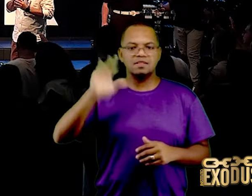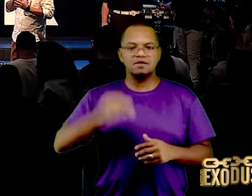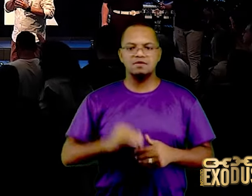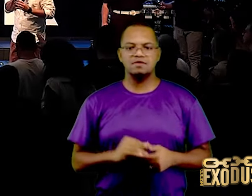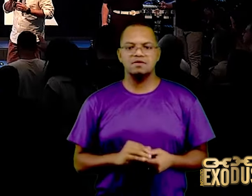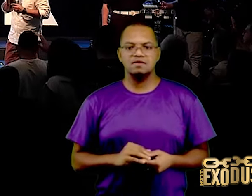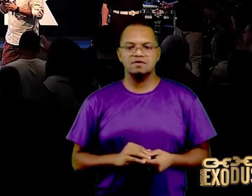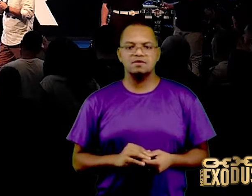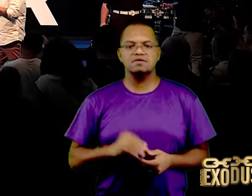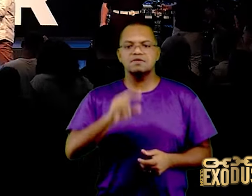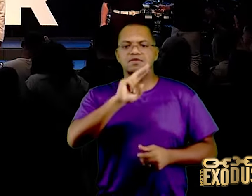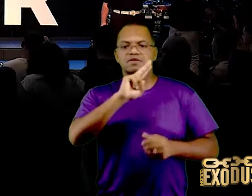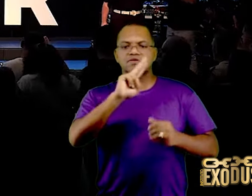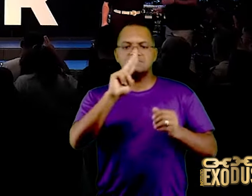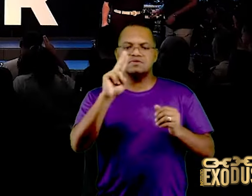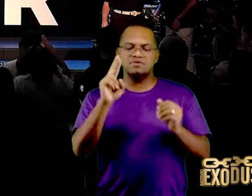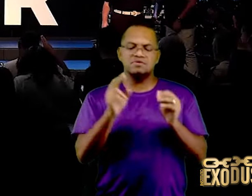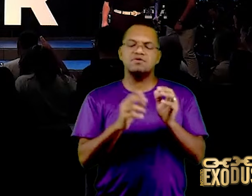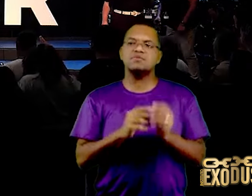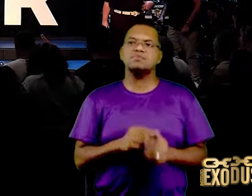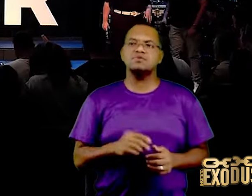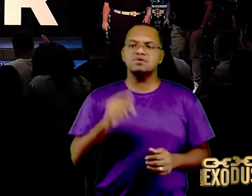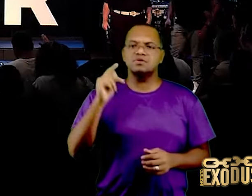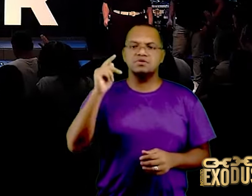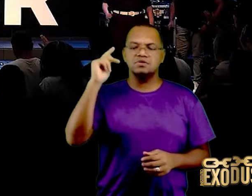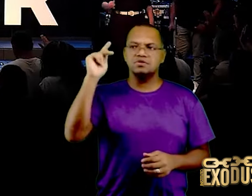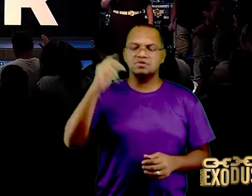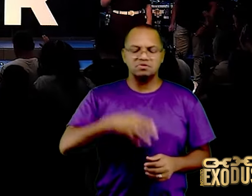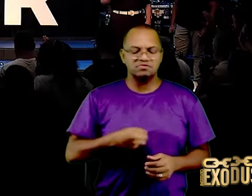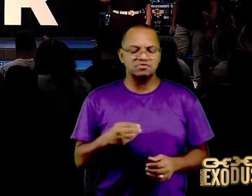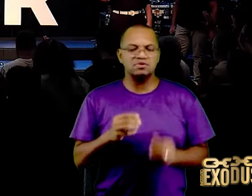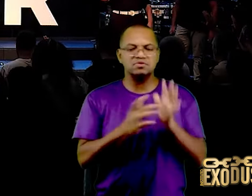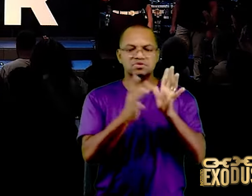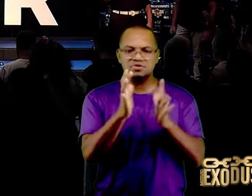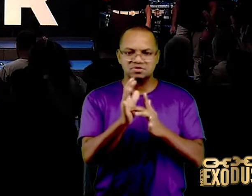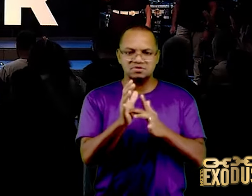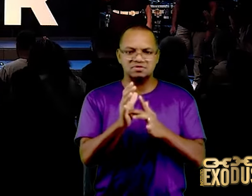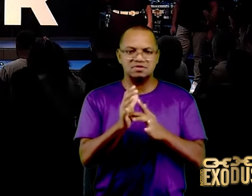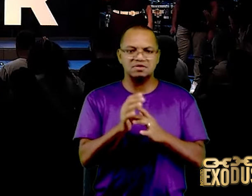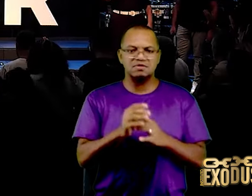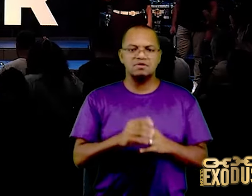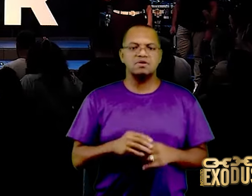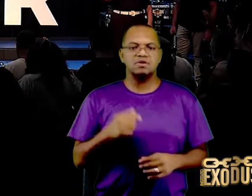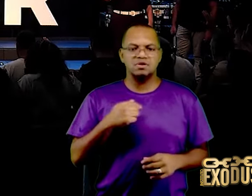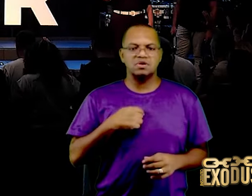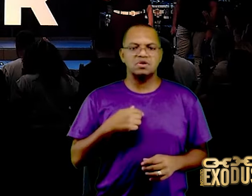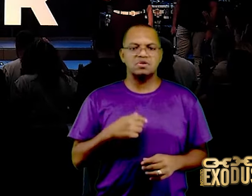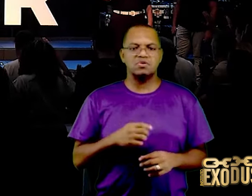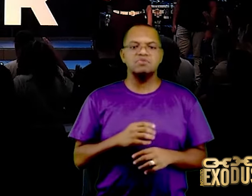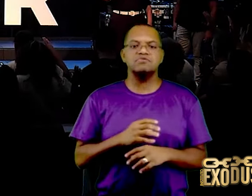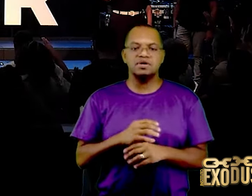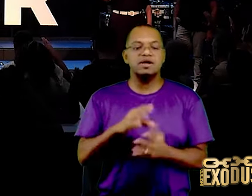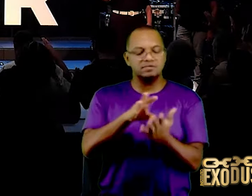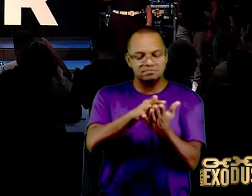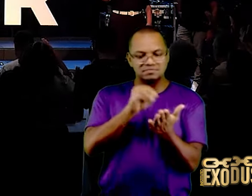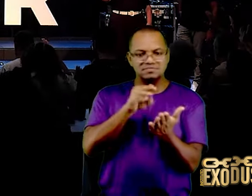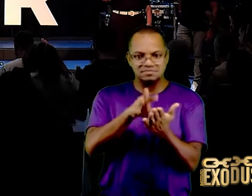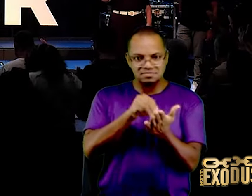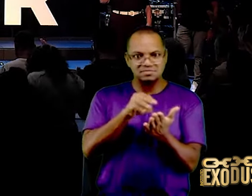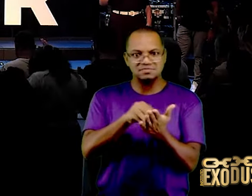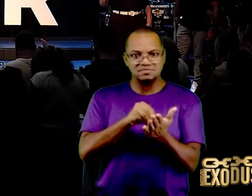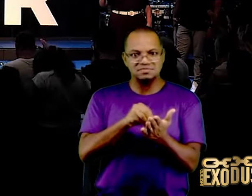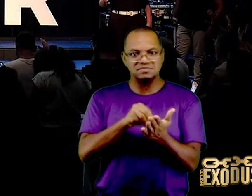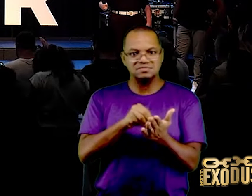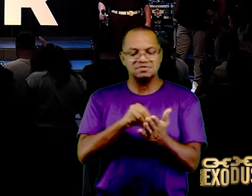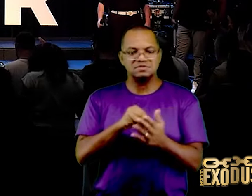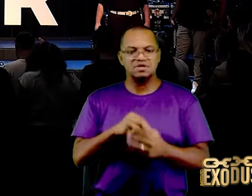em nome do teu filho Jesus, eu confesso aqui, que eu vivi